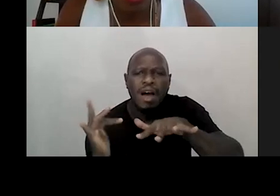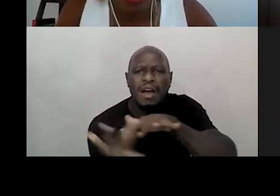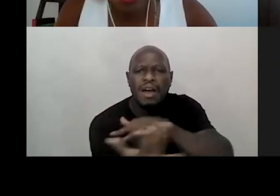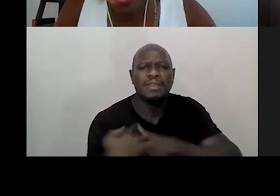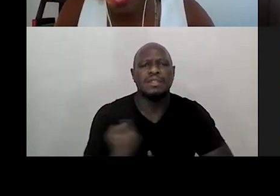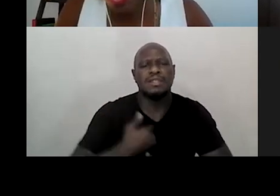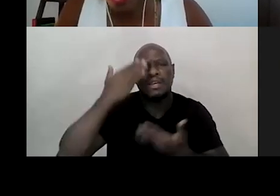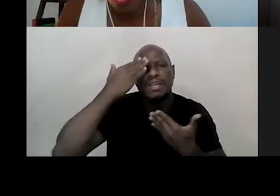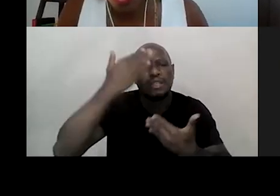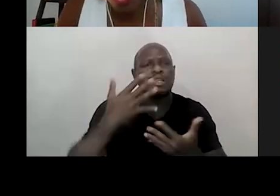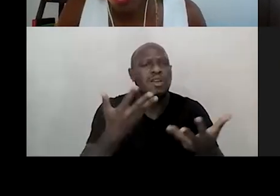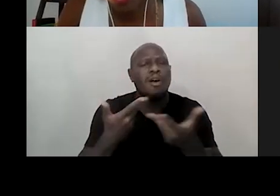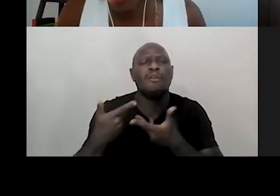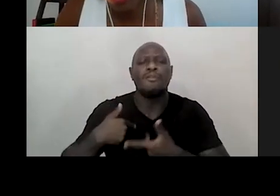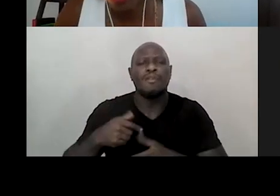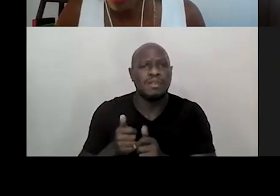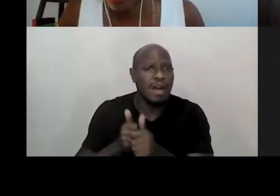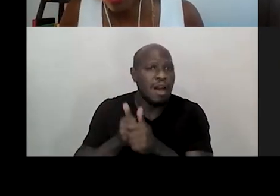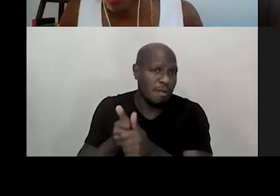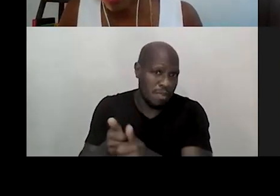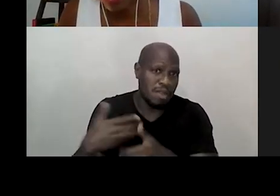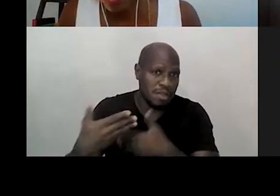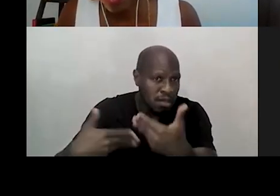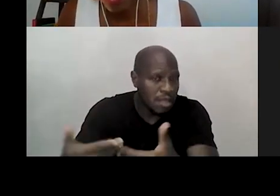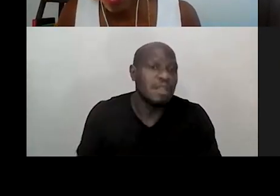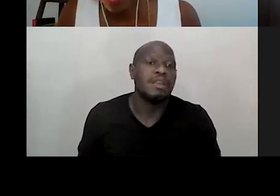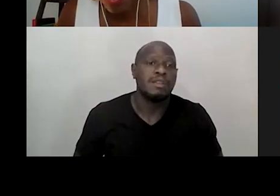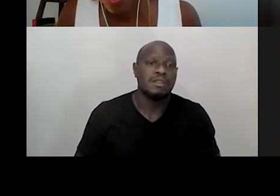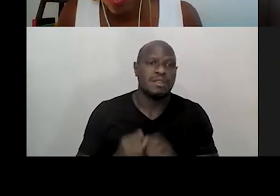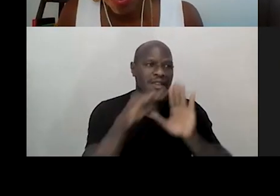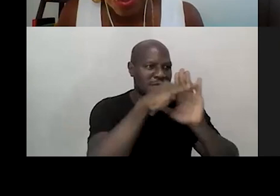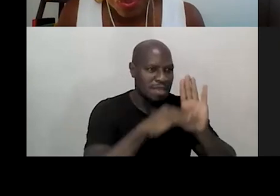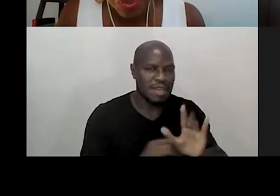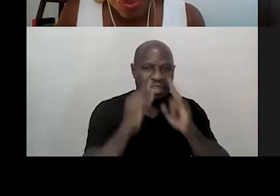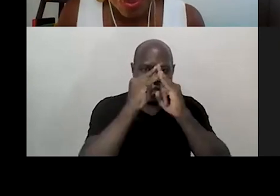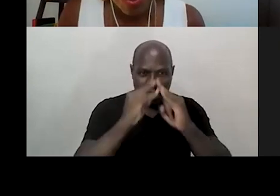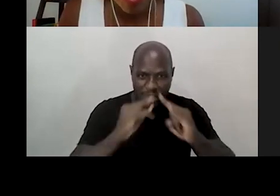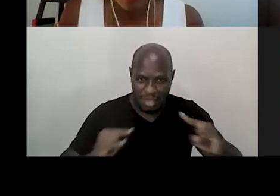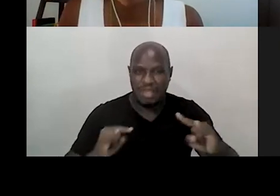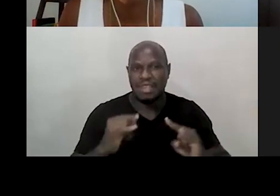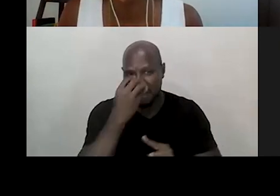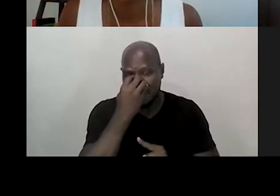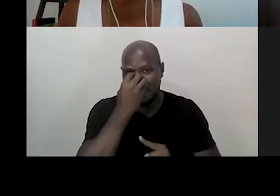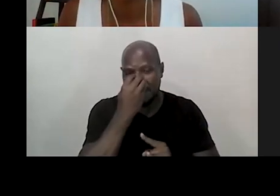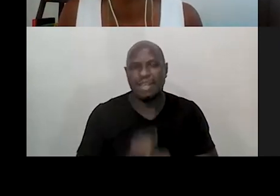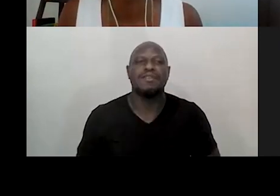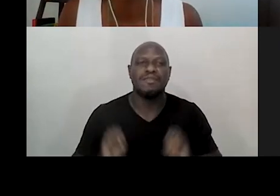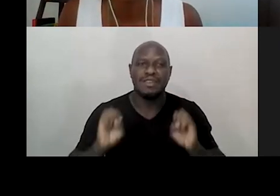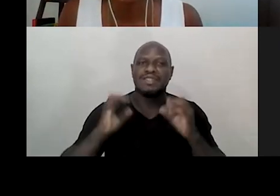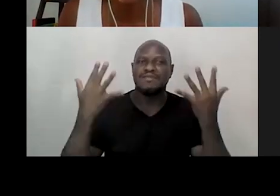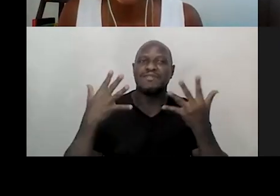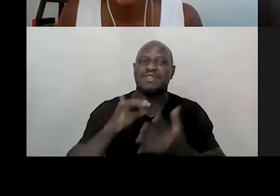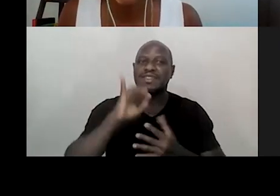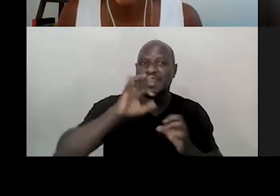convido vocês a acompanharem o restante da nossa programação do Circus, Festival Internacional Sesc de Circo, que vai até amanhã. A